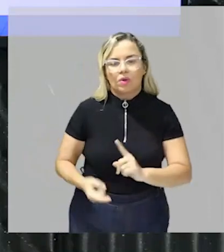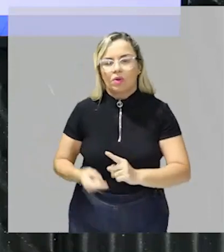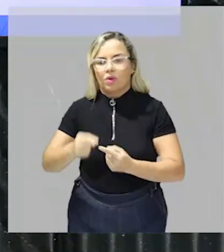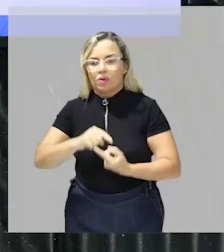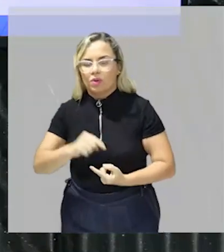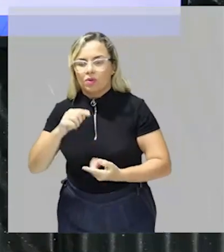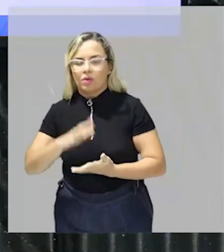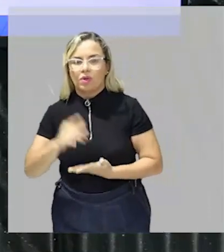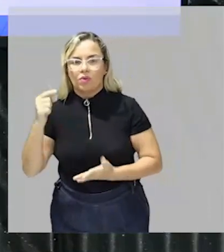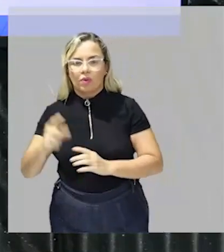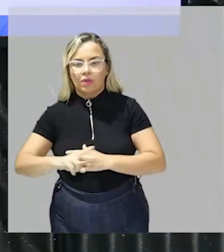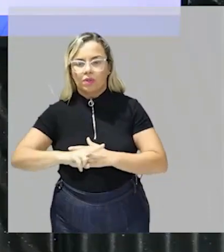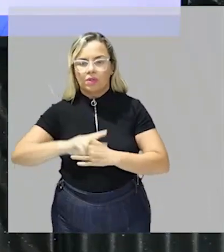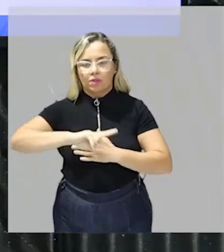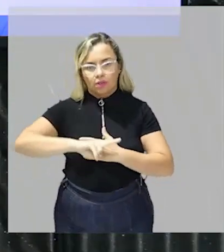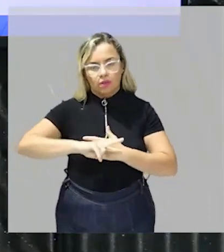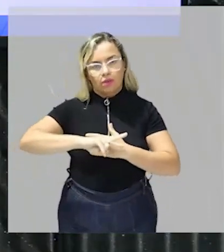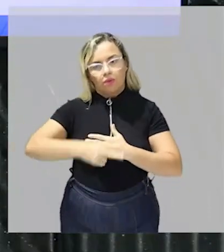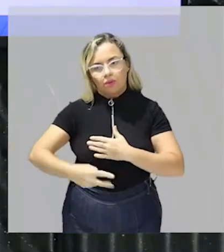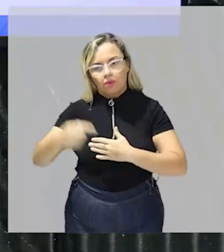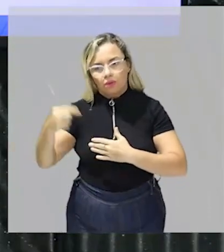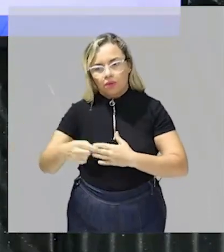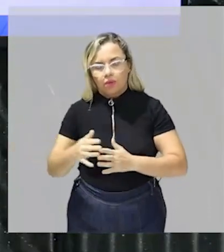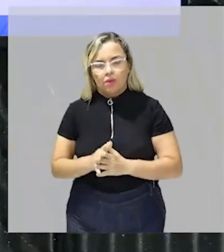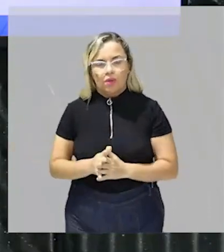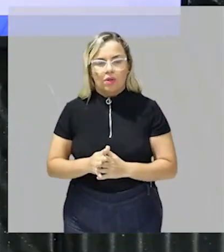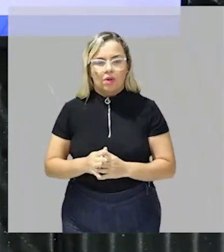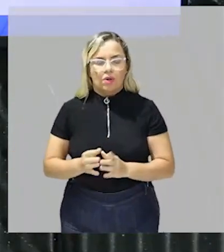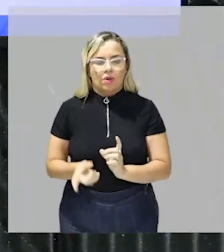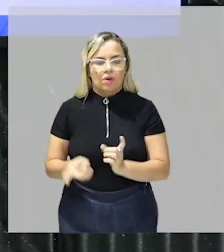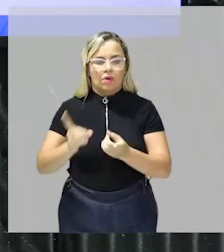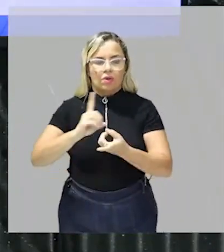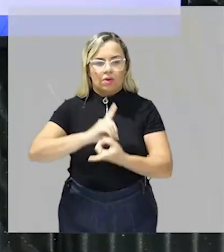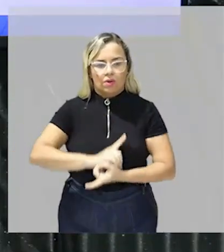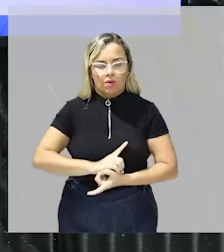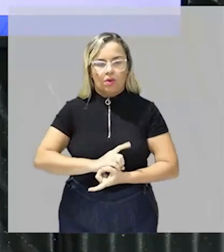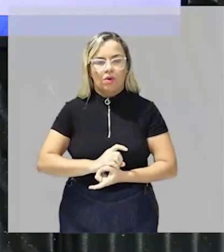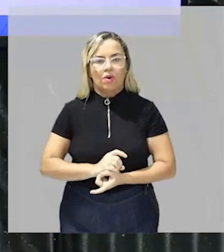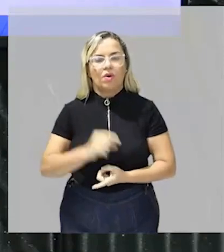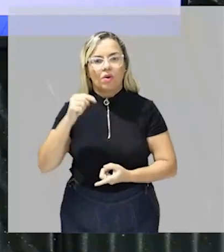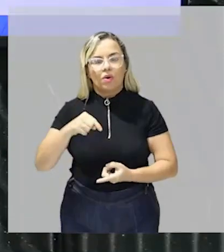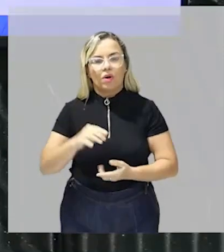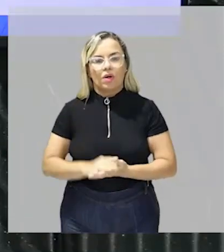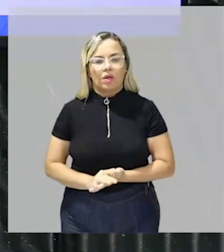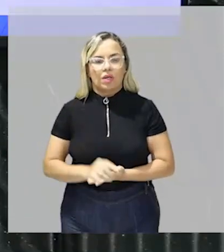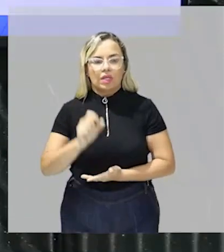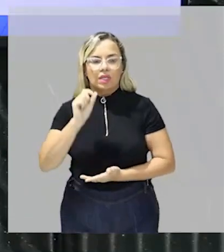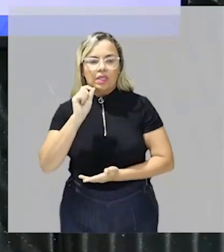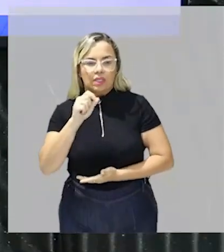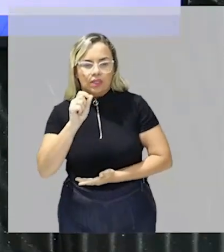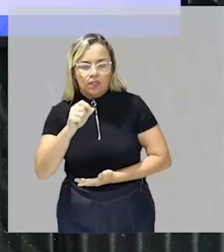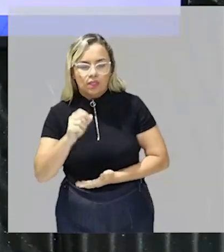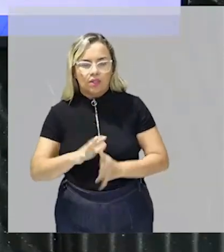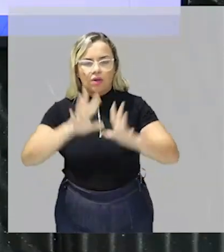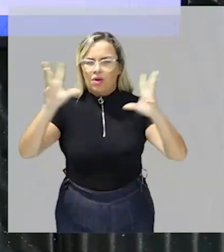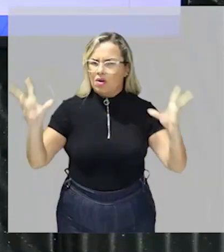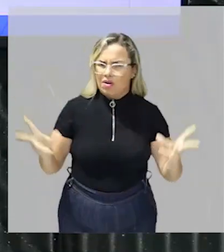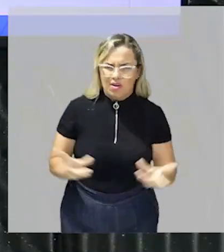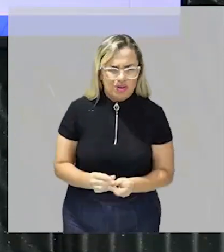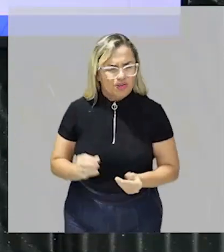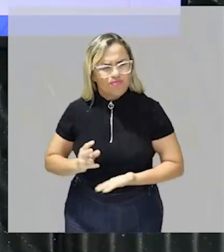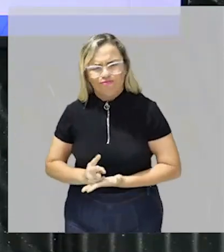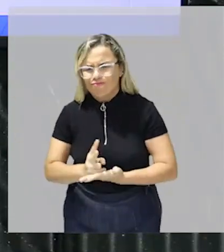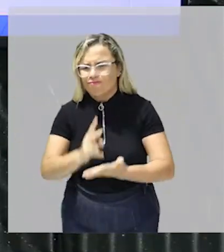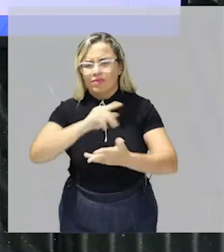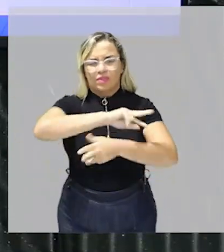contradições consequências oposições condições e conclusões além de outros né então vamos